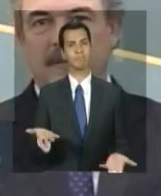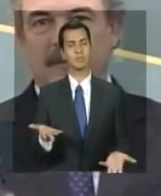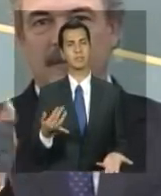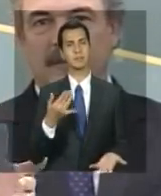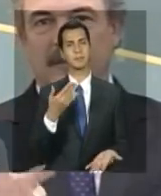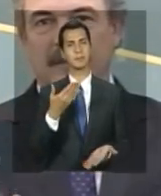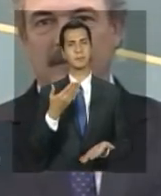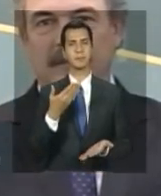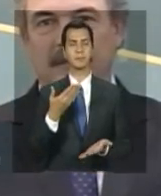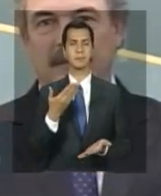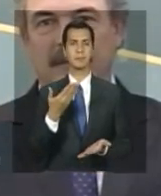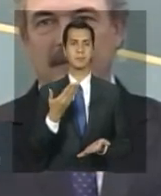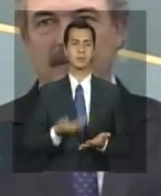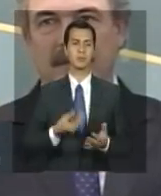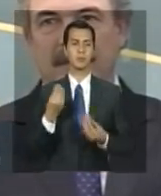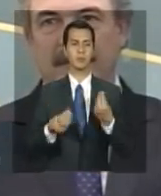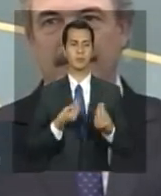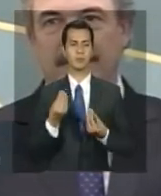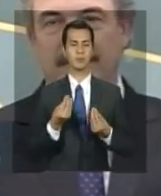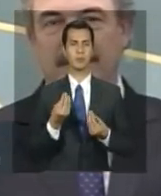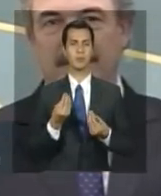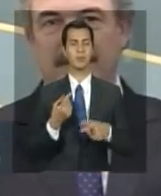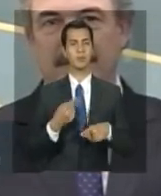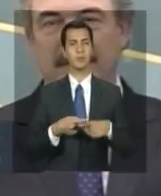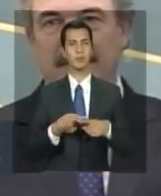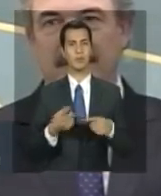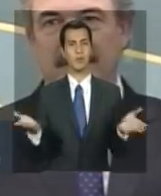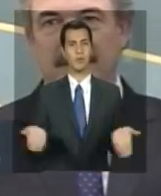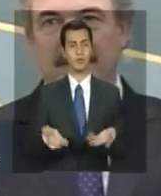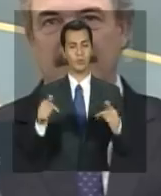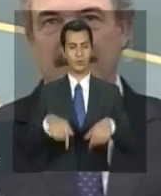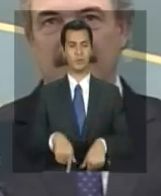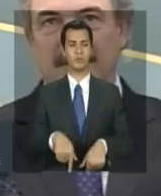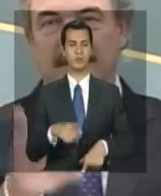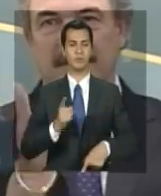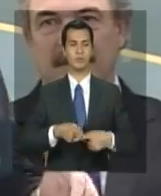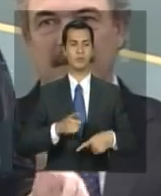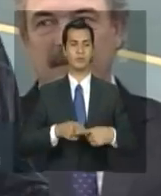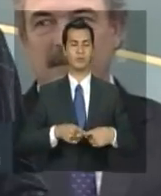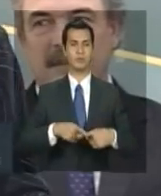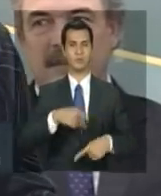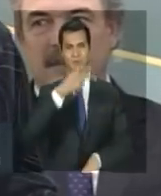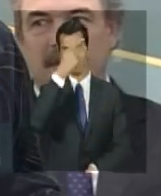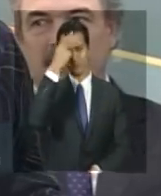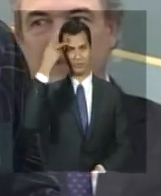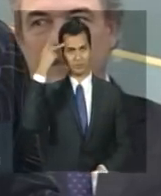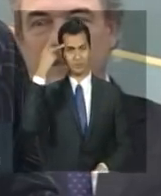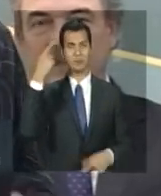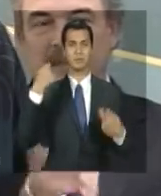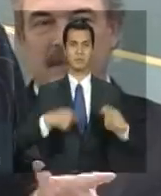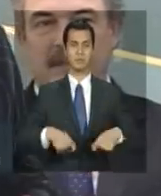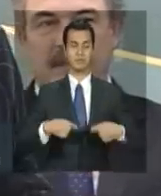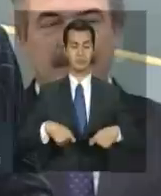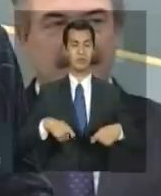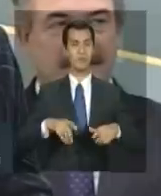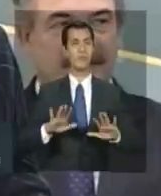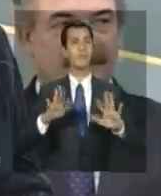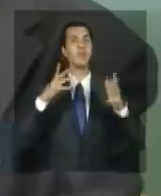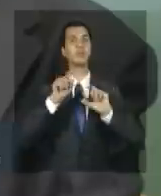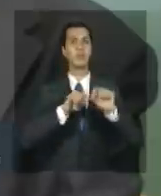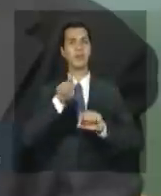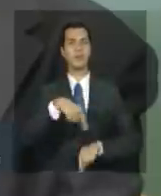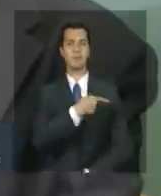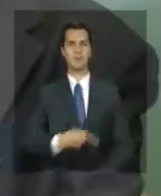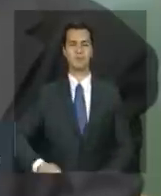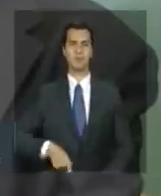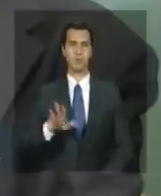hoje, porque a pessoa que tinha de comemorar isso era o presidente Lula,